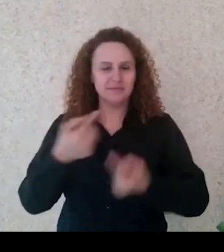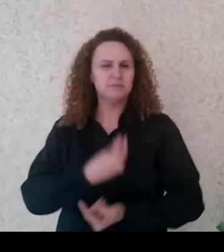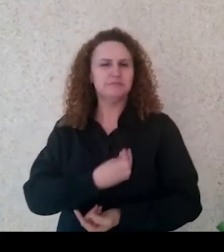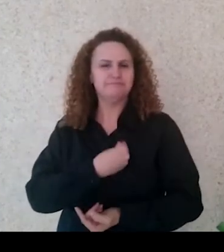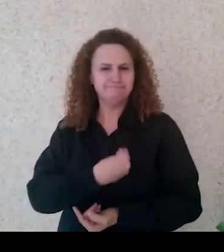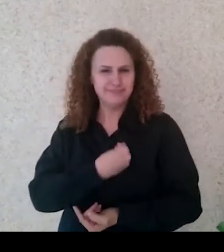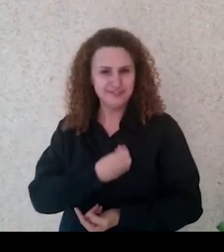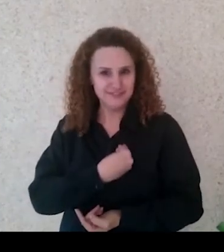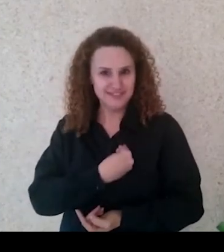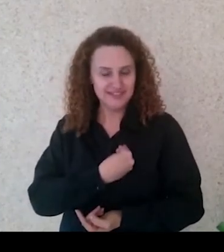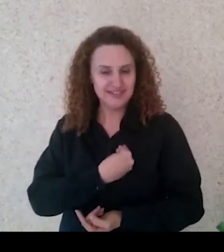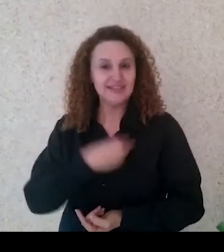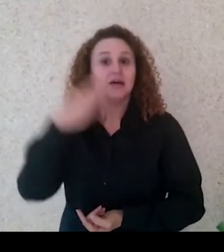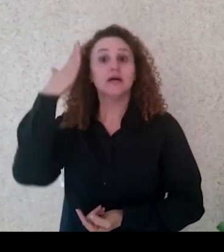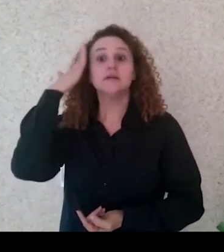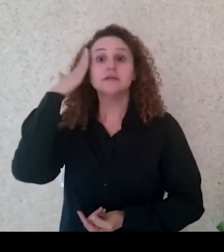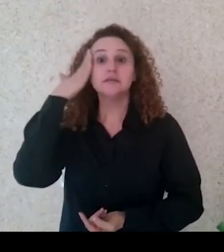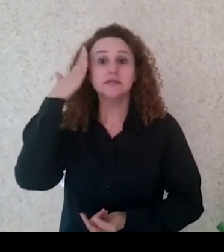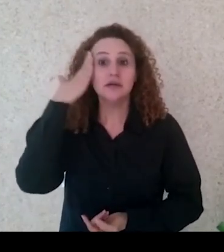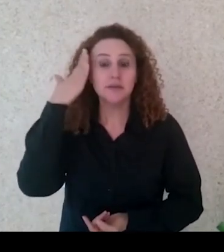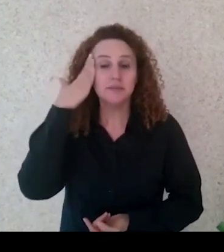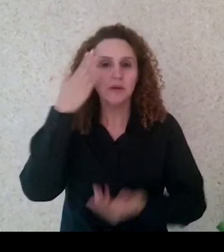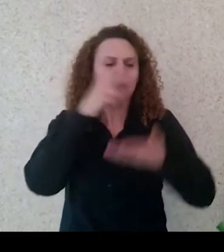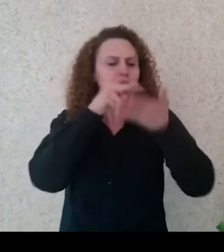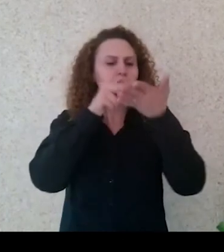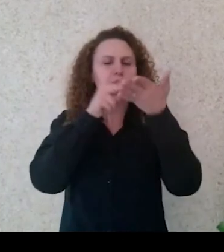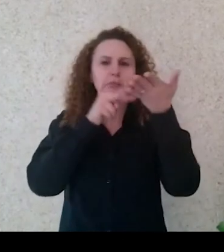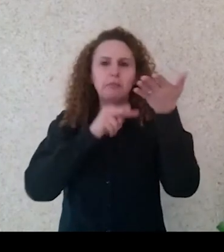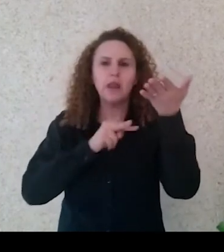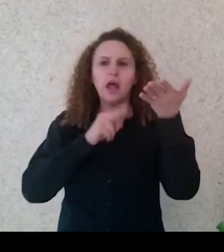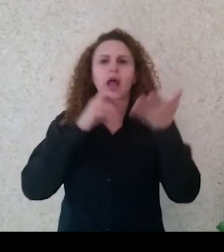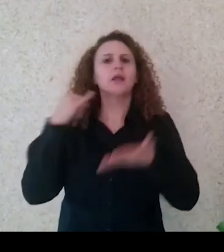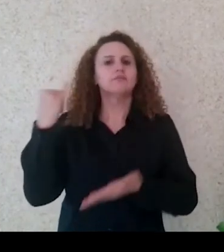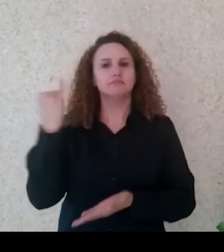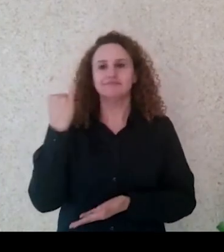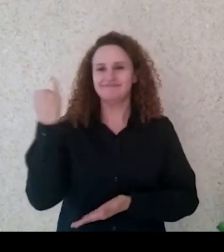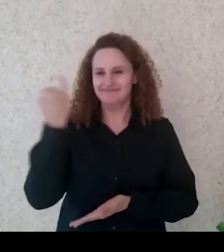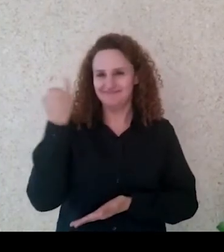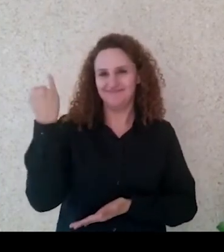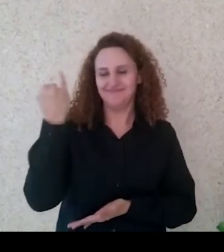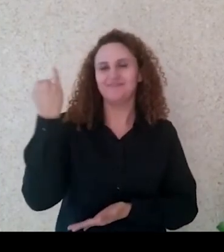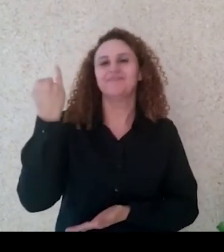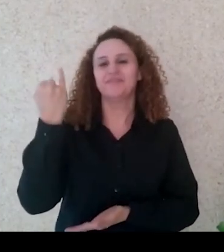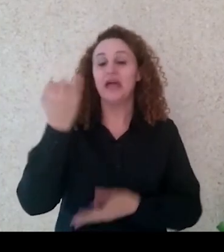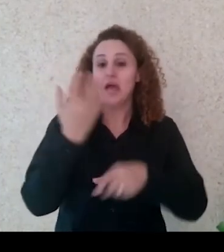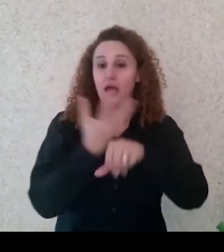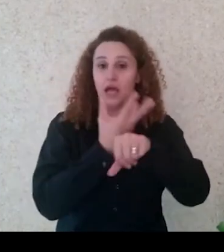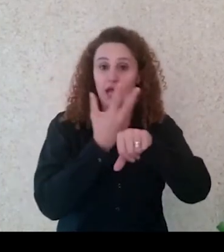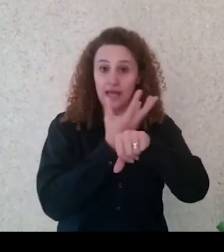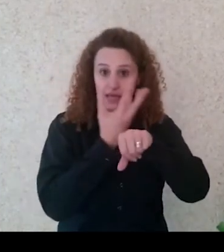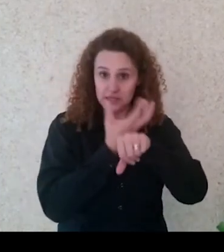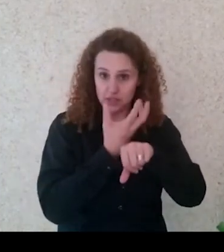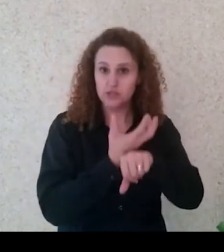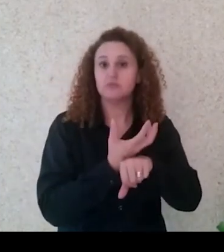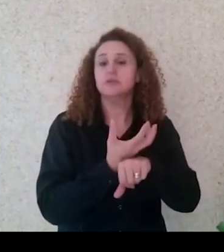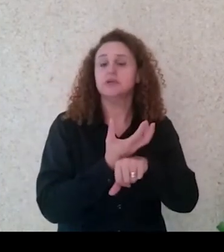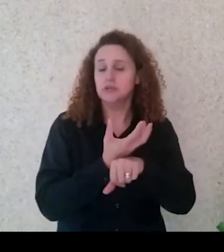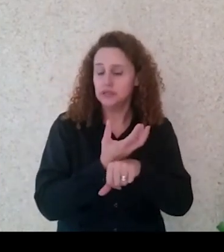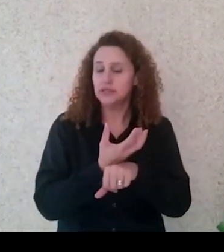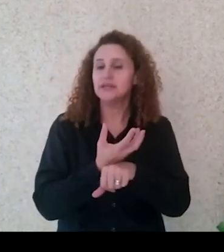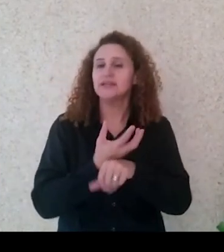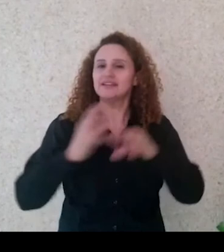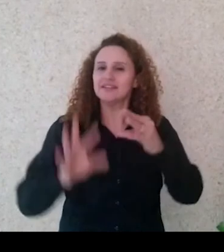ler é muito importante. Então, essa disciplina, ela vem para contribuir,